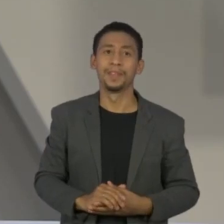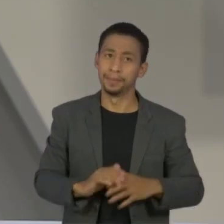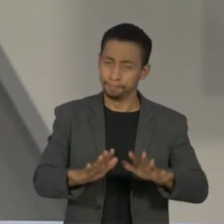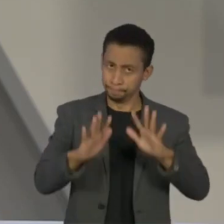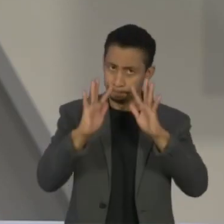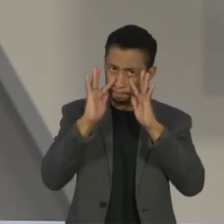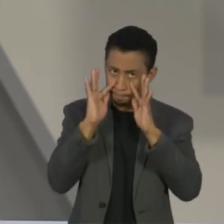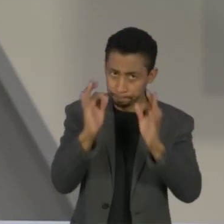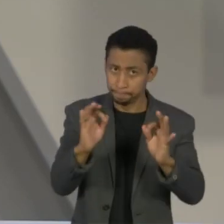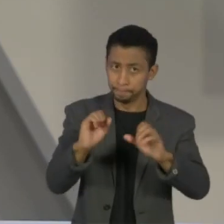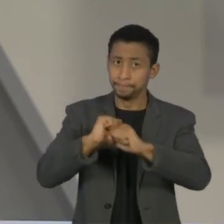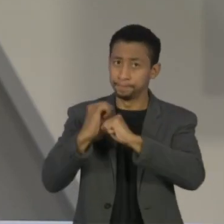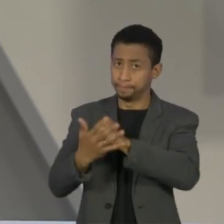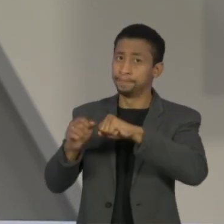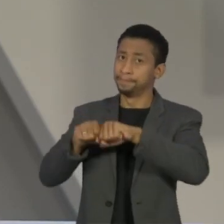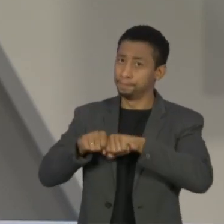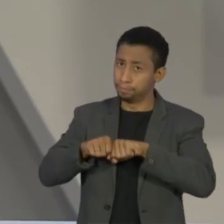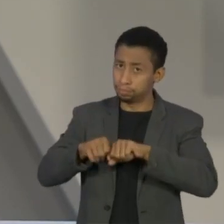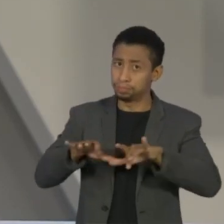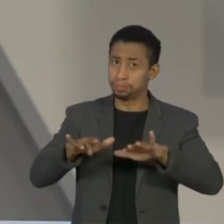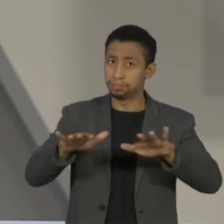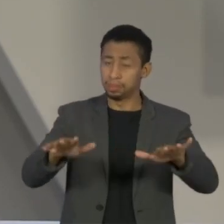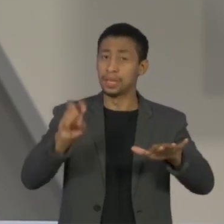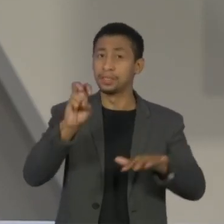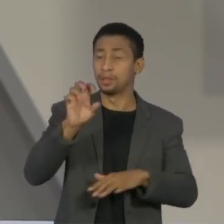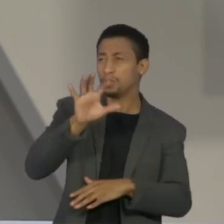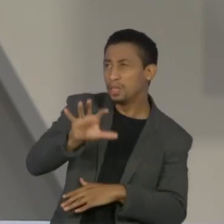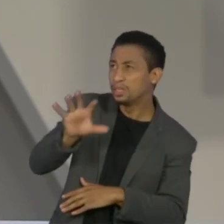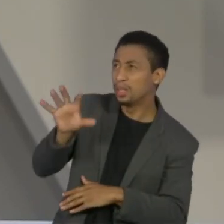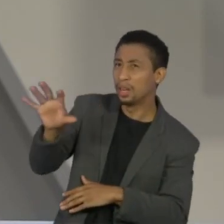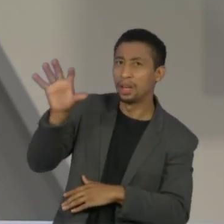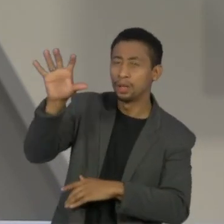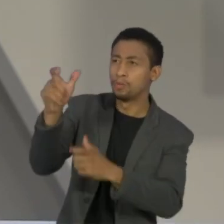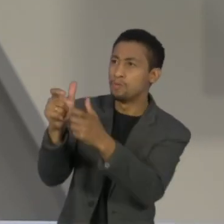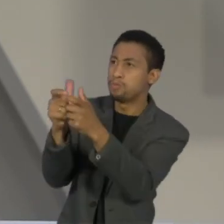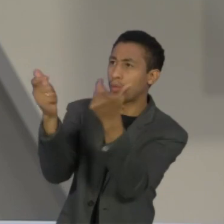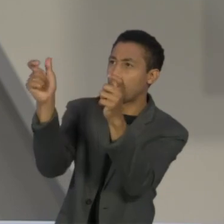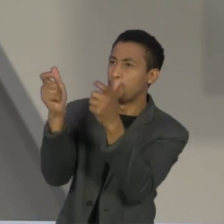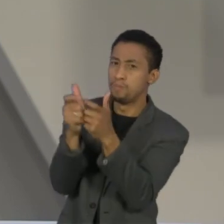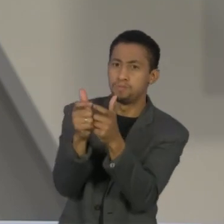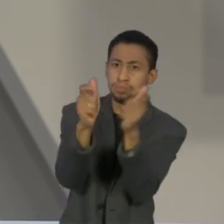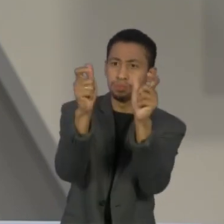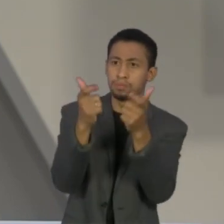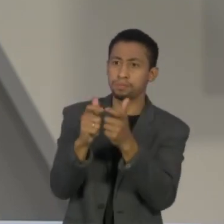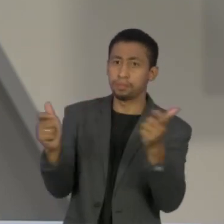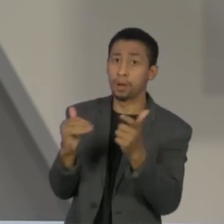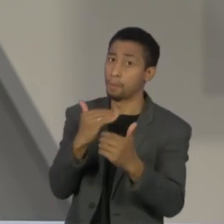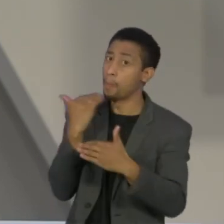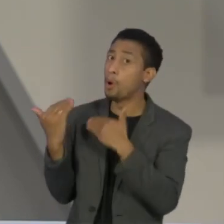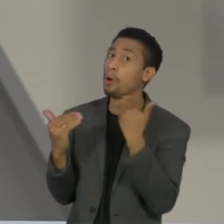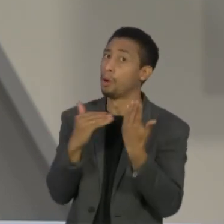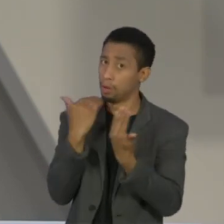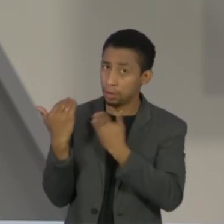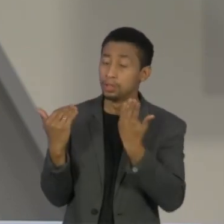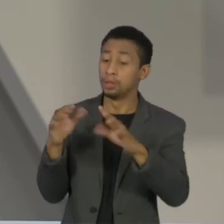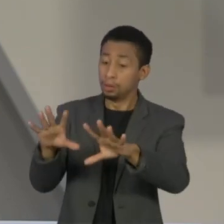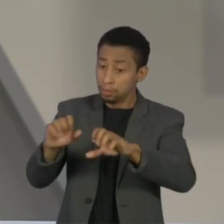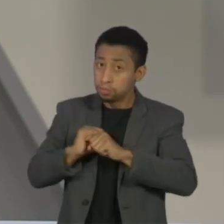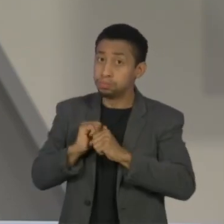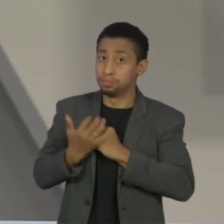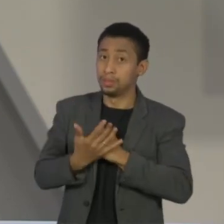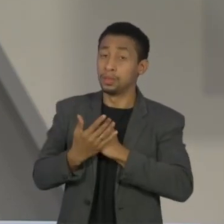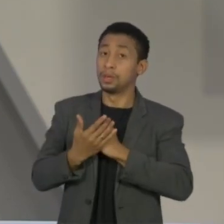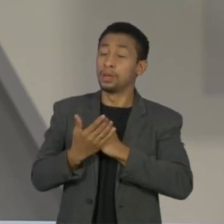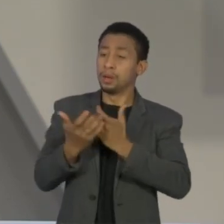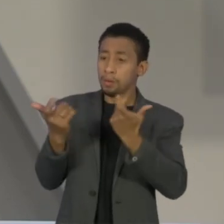Alerta do coronavírus no Brasil, cinco estados apresentam aumento do número de mortes e a média de casos que estava em